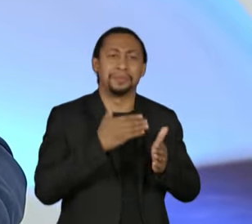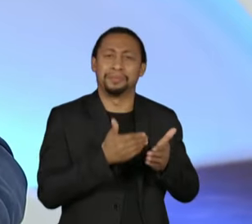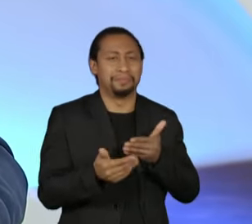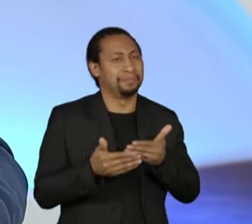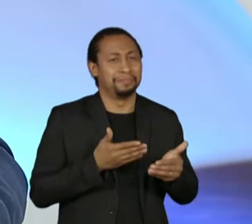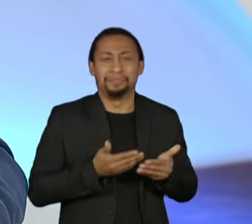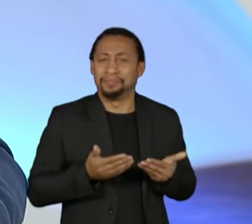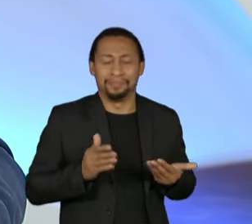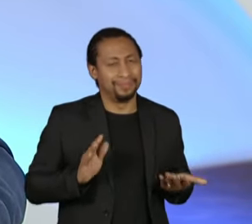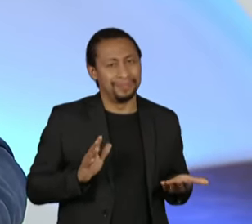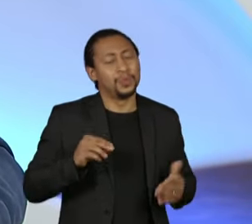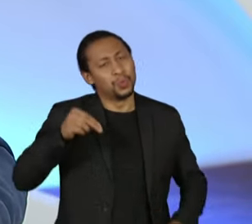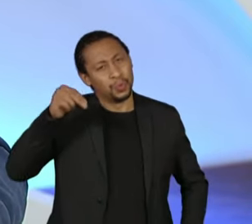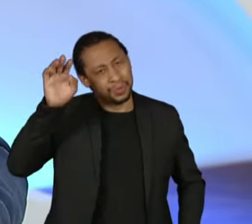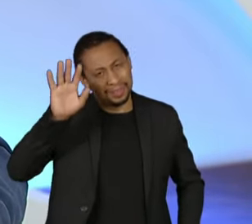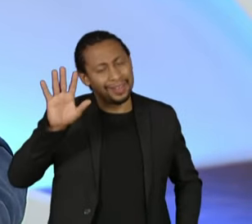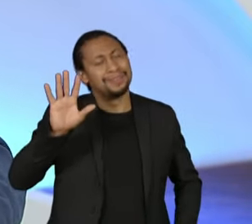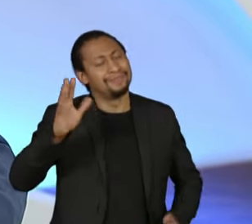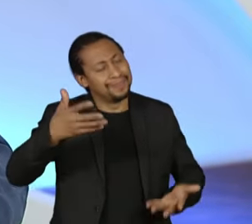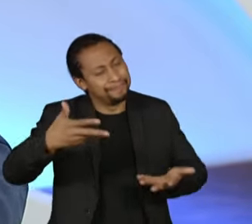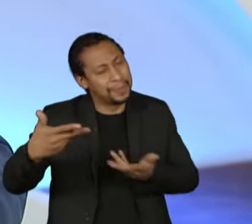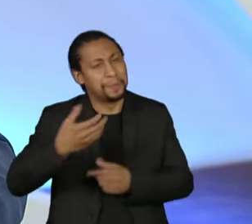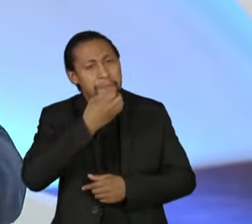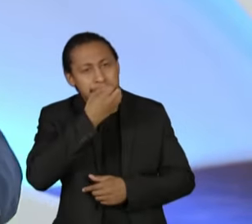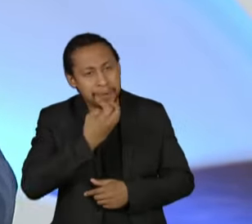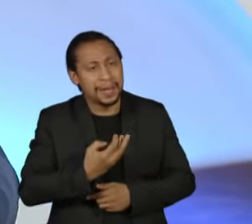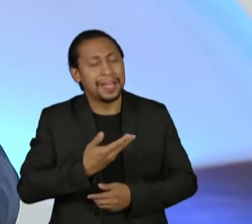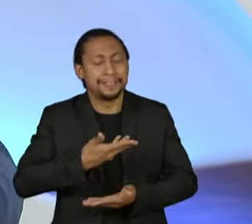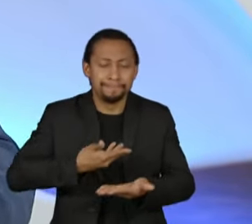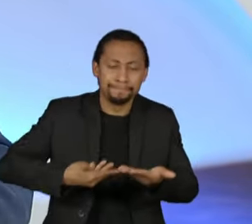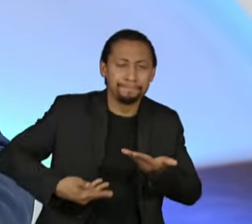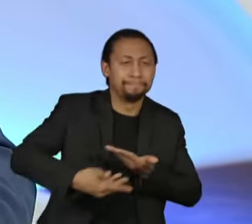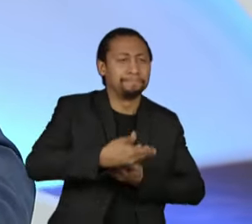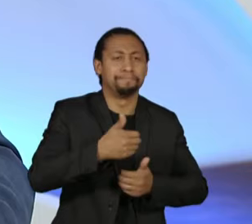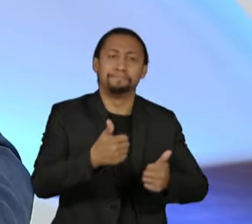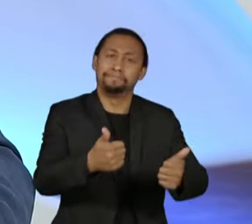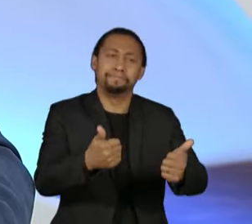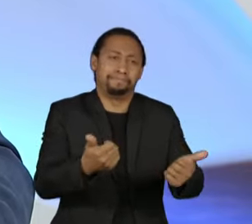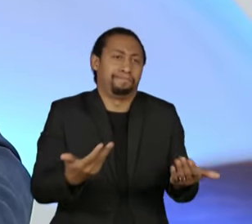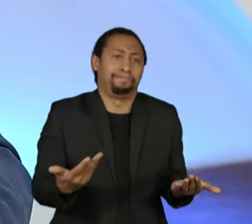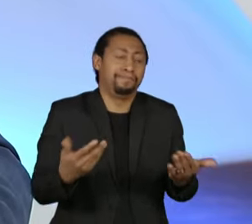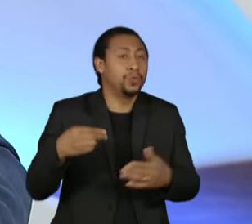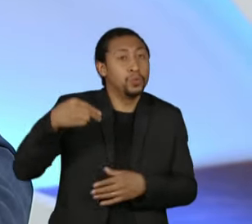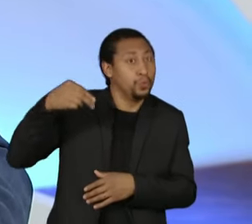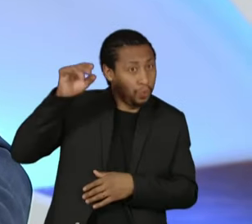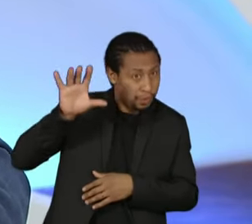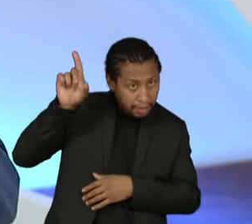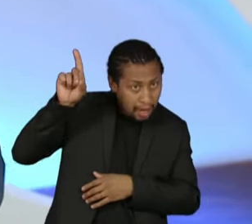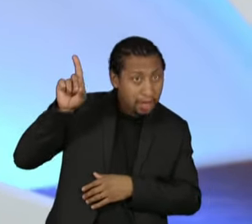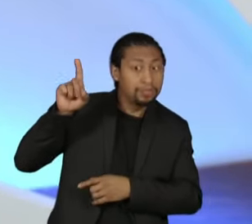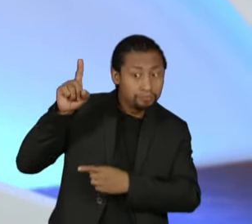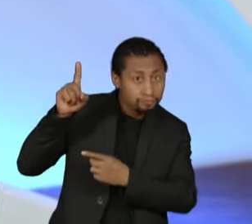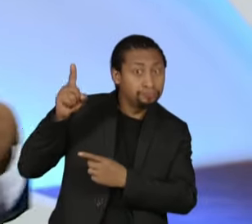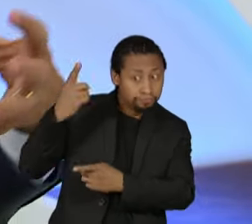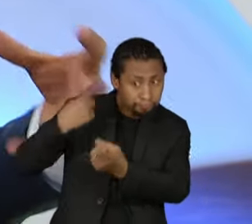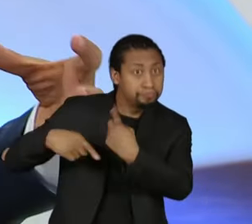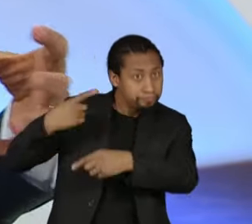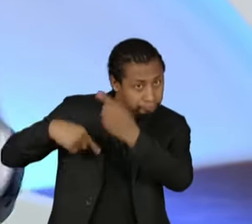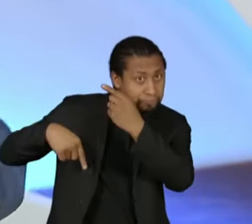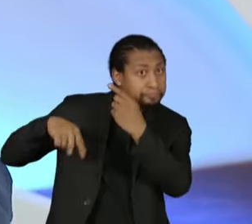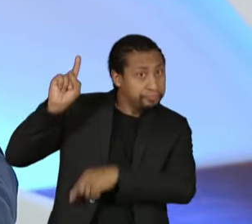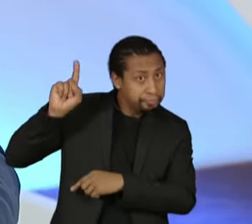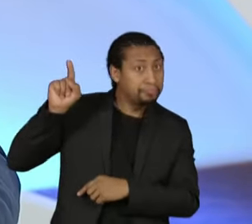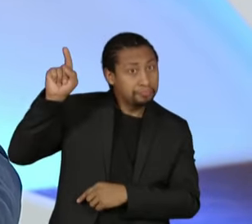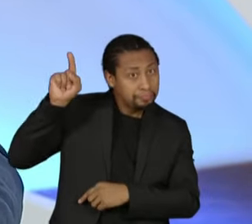brasileiras de todas as regiões. E estamos lá dando a volta por cima. É a região que mais